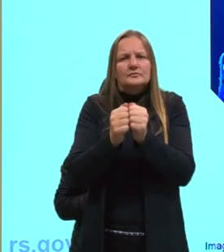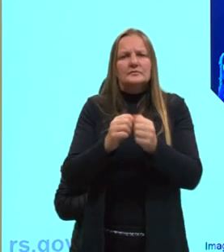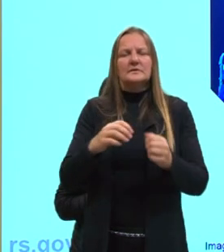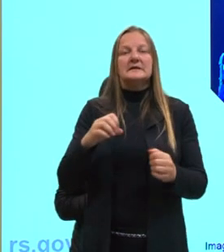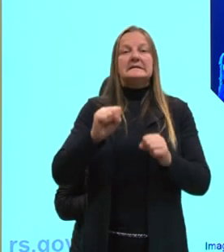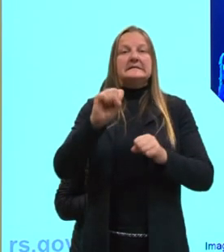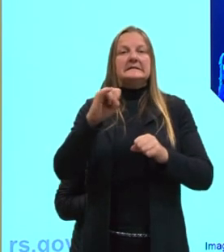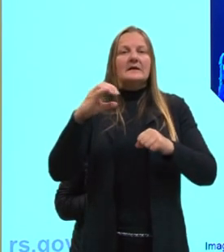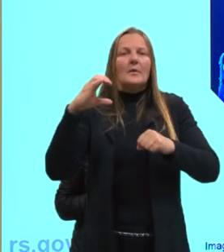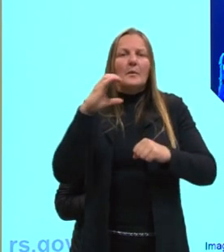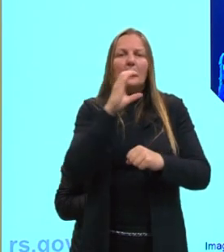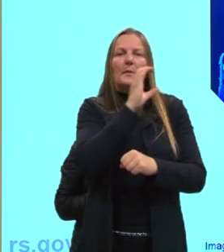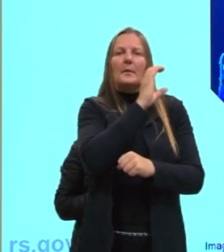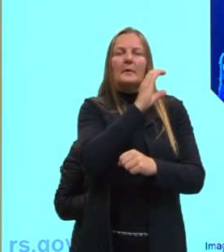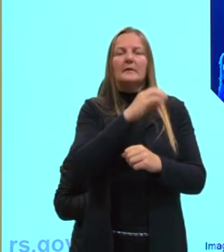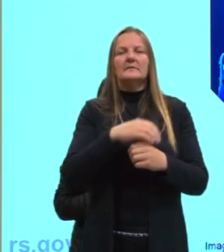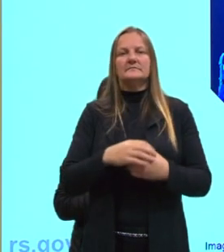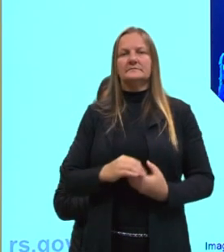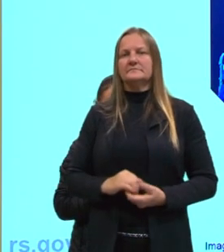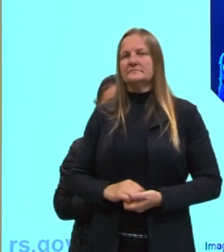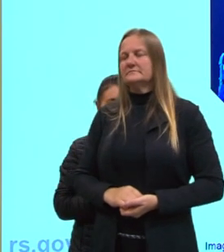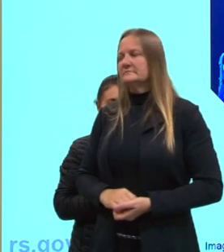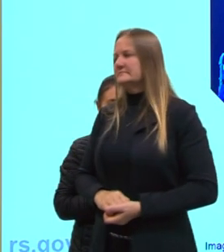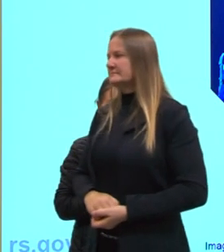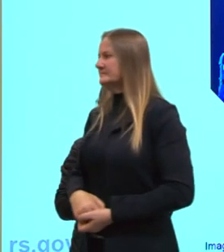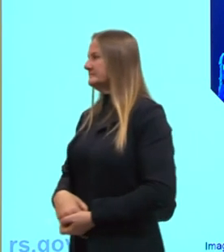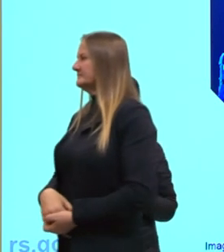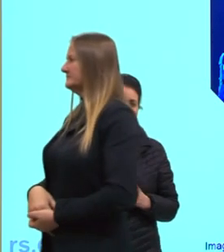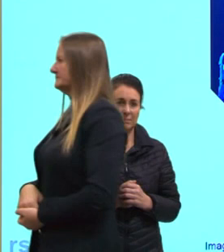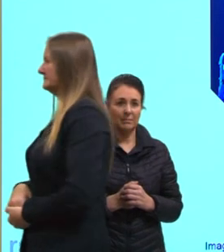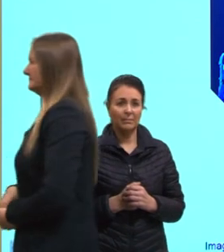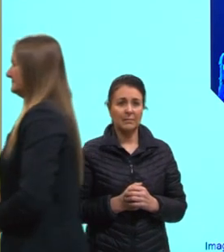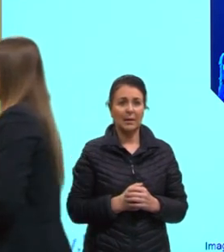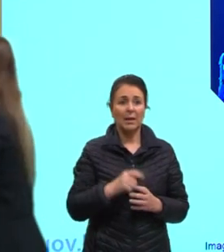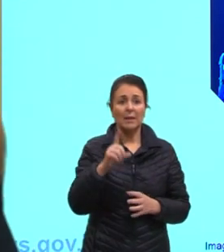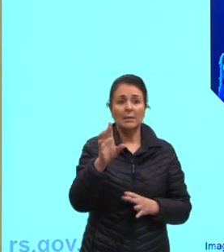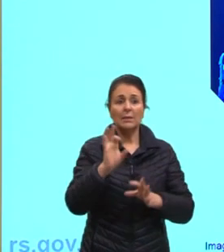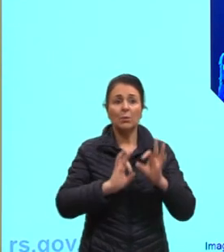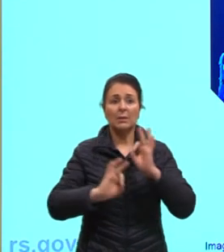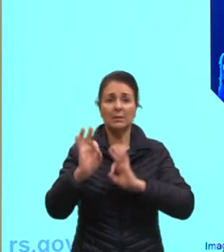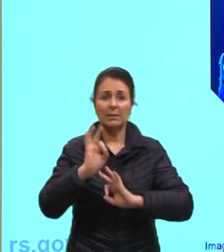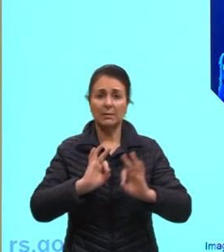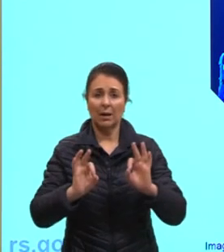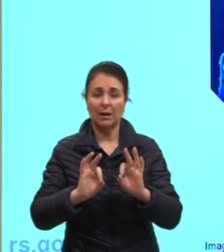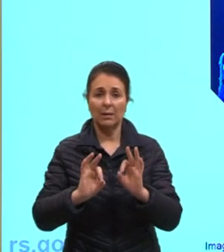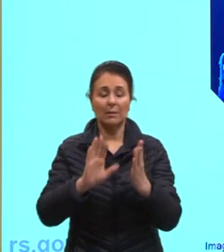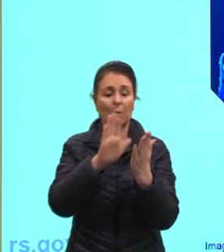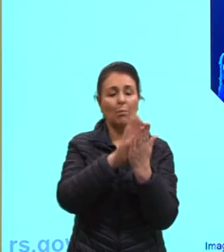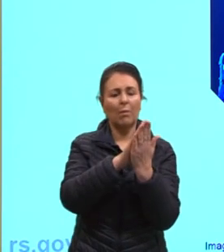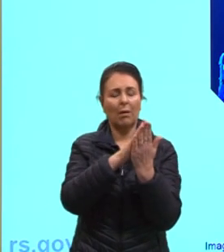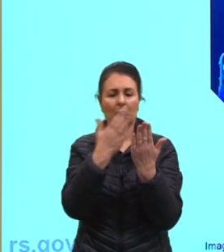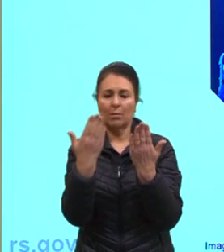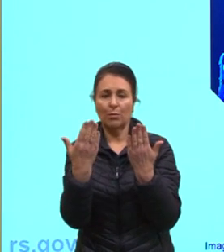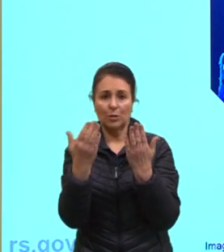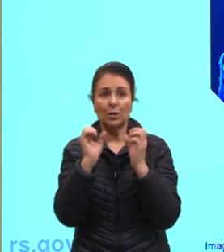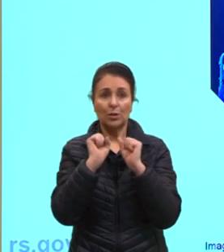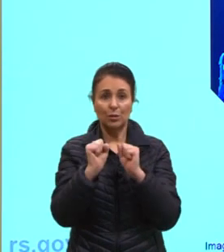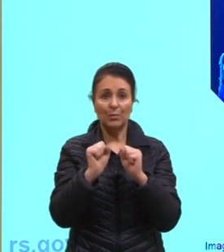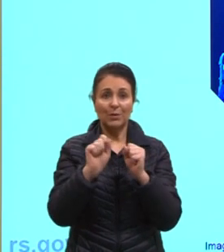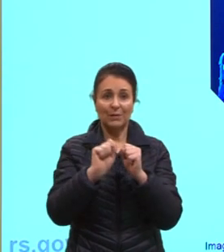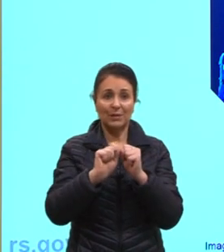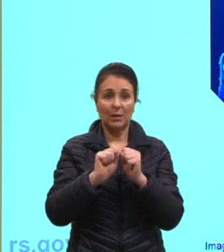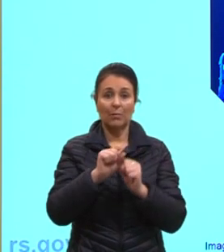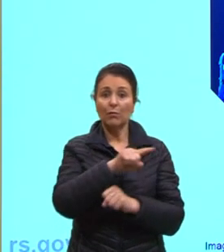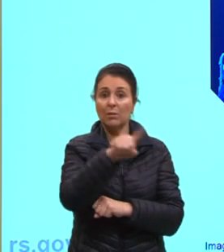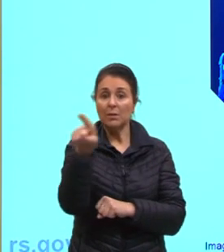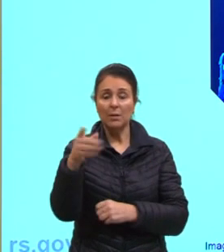Mas, quando ela passa, então, para a água líquida, elas já ficam mais soltinhas, né? É uma analogia interessante que a gente pode fazer aqui, né? Por exemplo, você